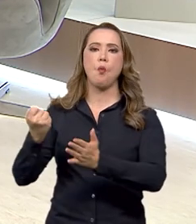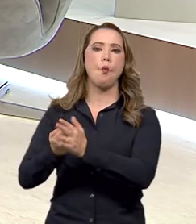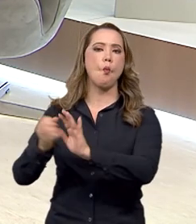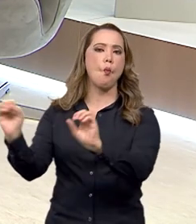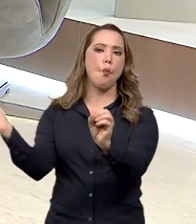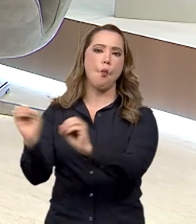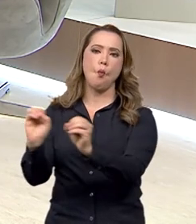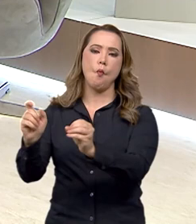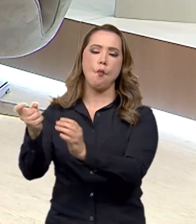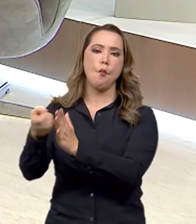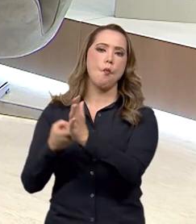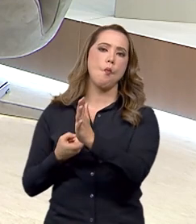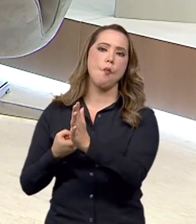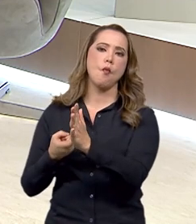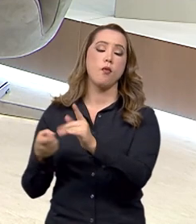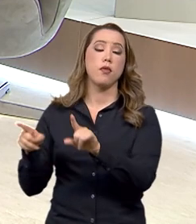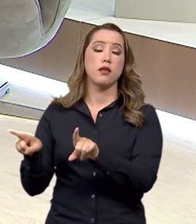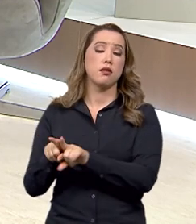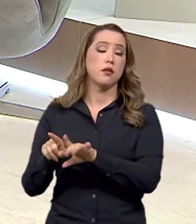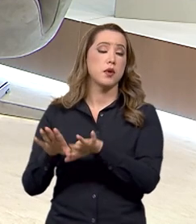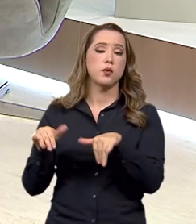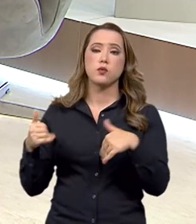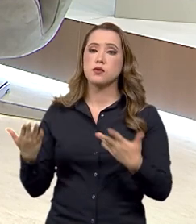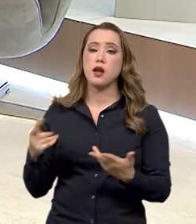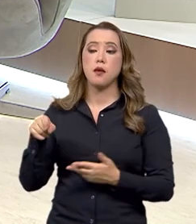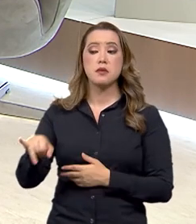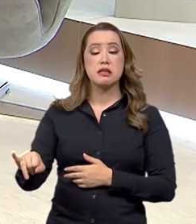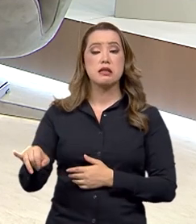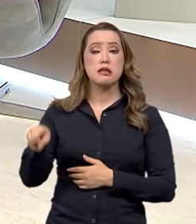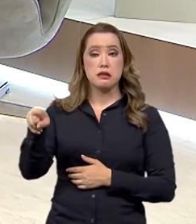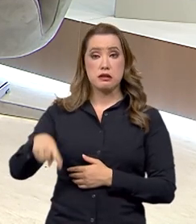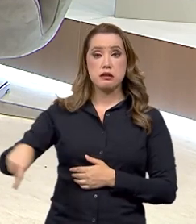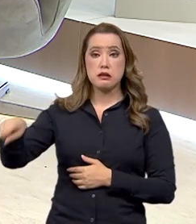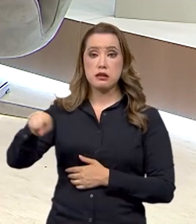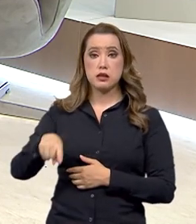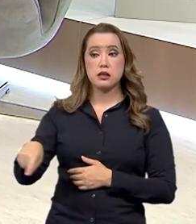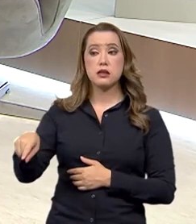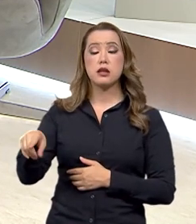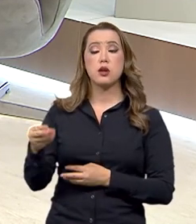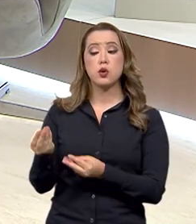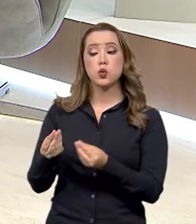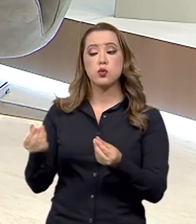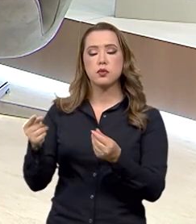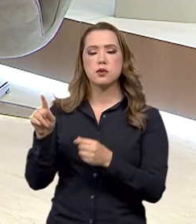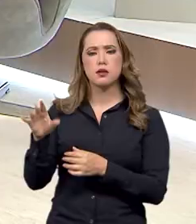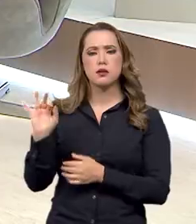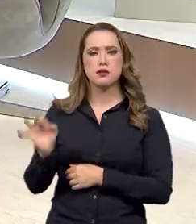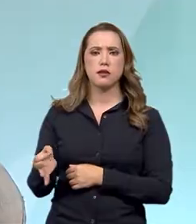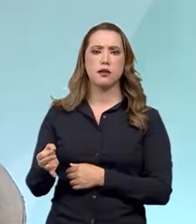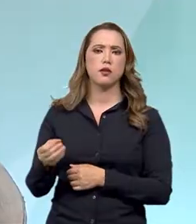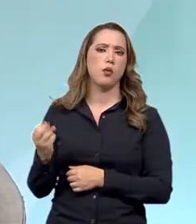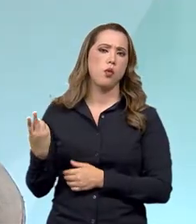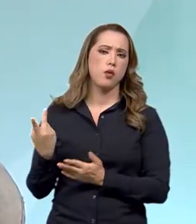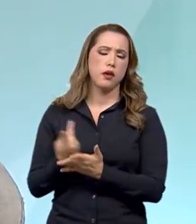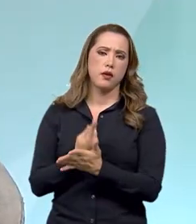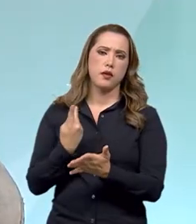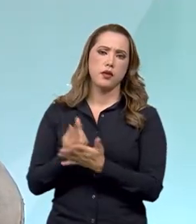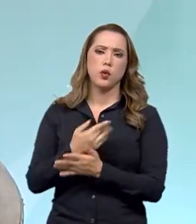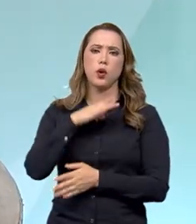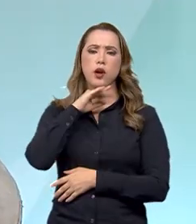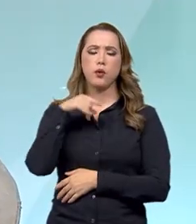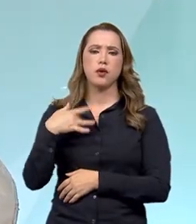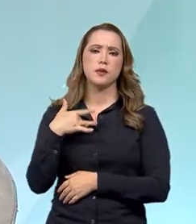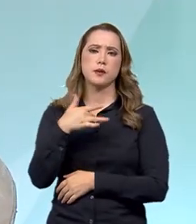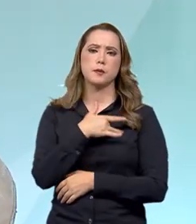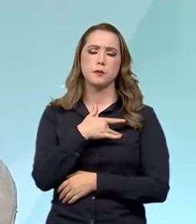tributo e, ao mesmo tempo, sem saber a procedência e a sua composição do produto, o que prejudica a saúde.